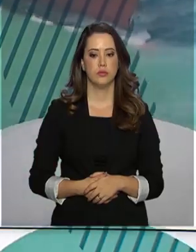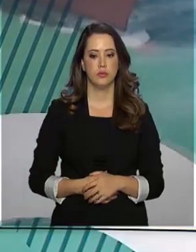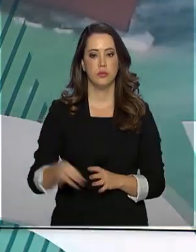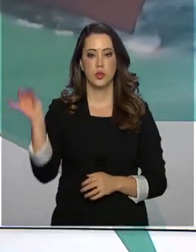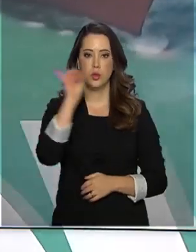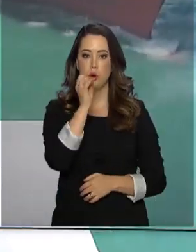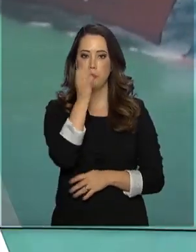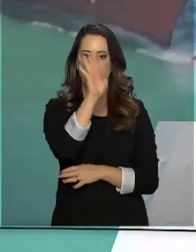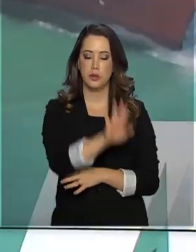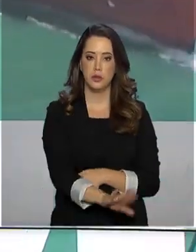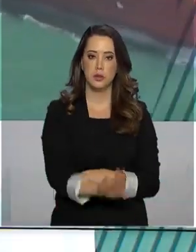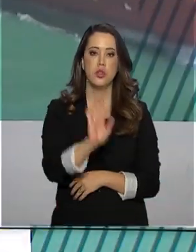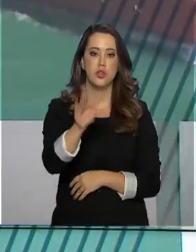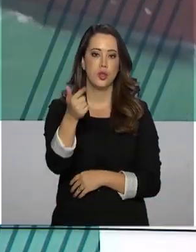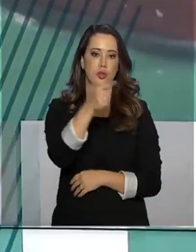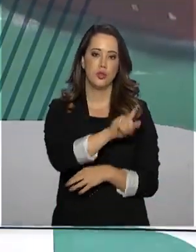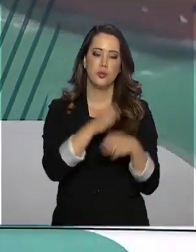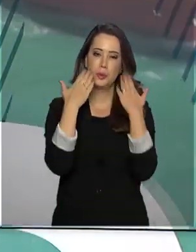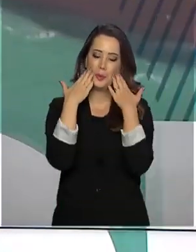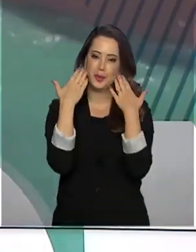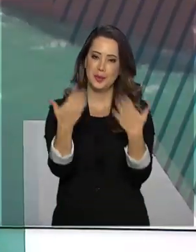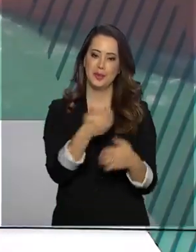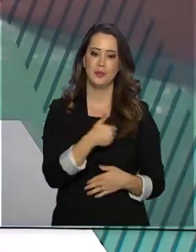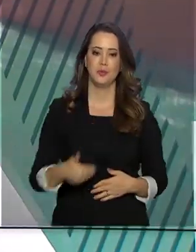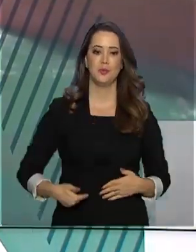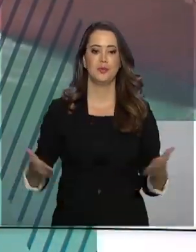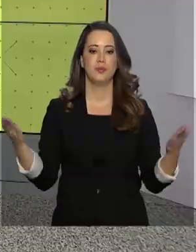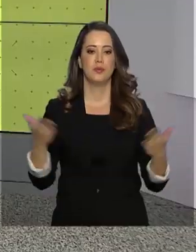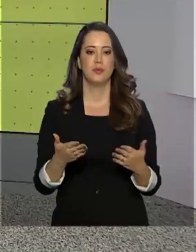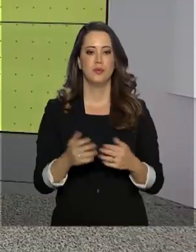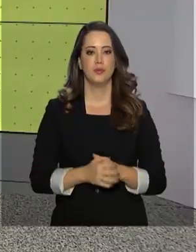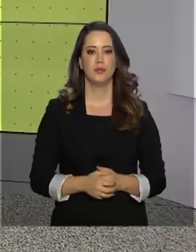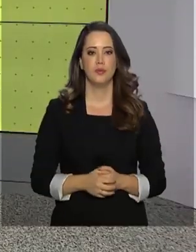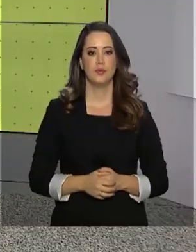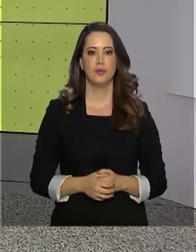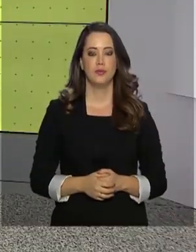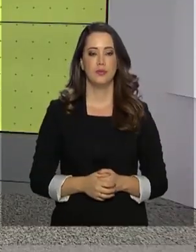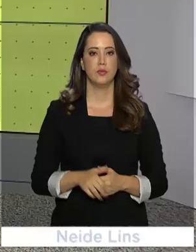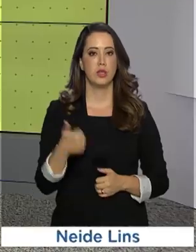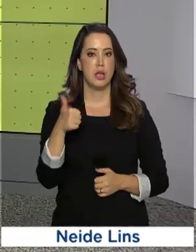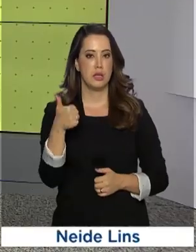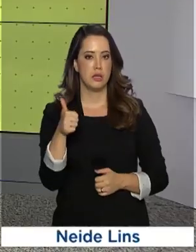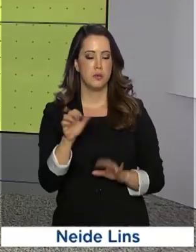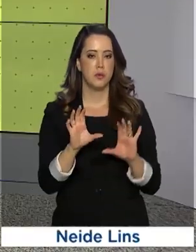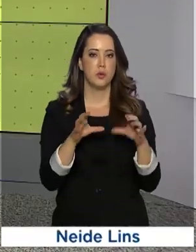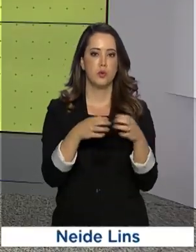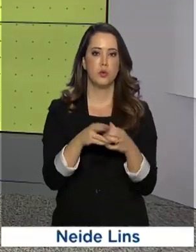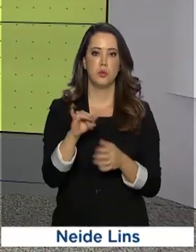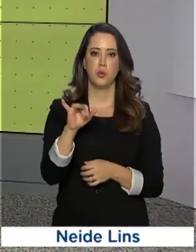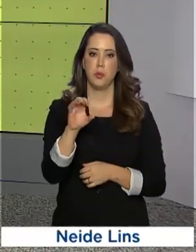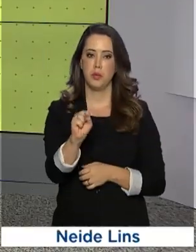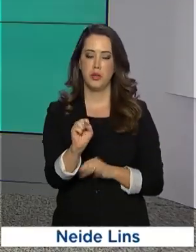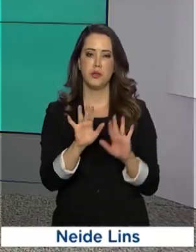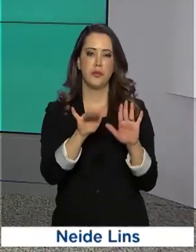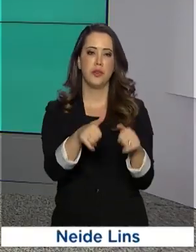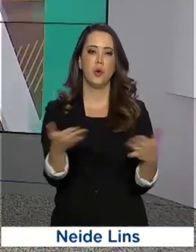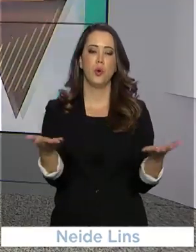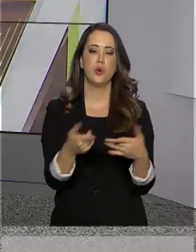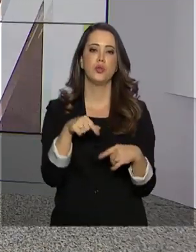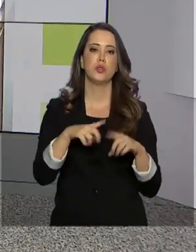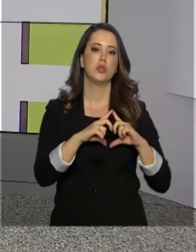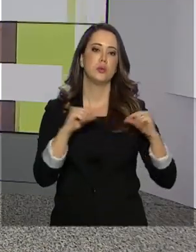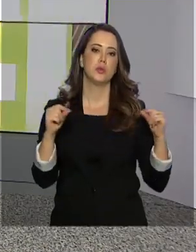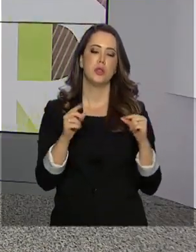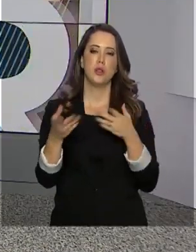Olá, boa tarde. Já estamos de volta com o Governo Agora. A 11ª cúpula do BRICS terminou hoje aqui em